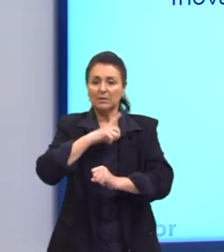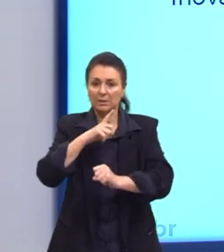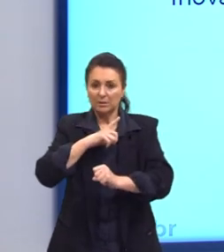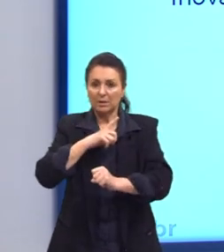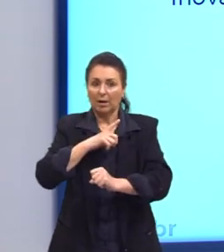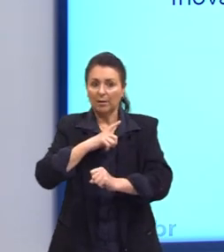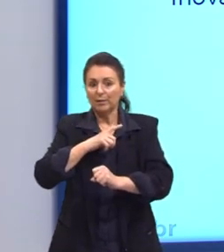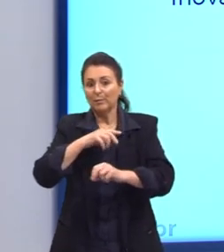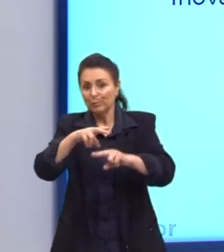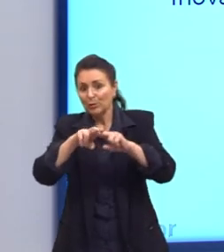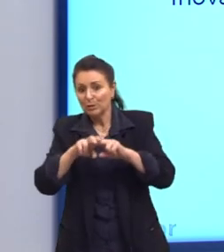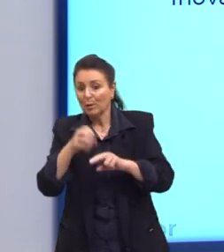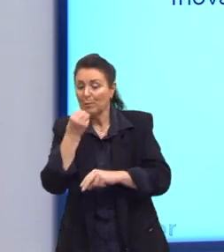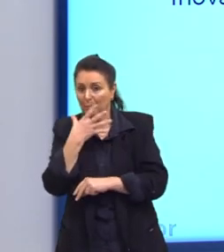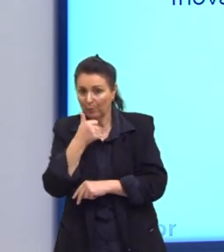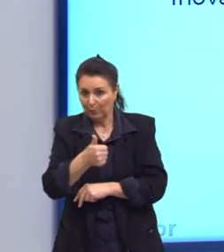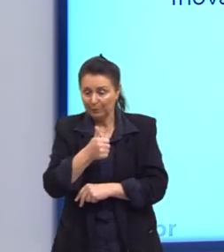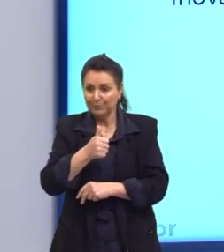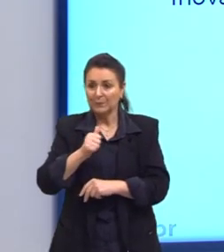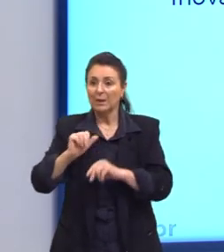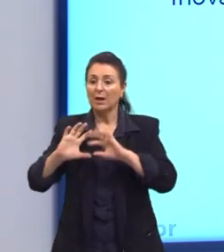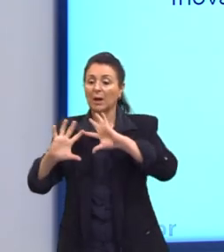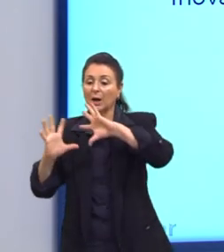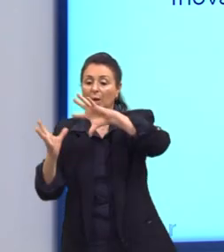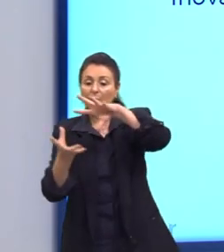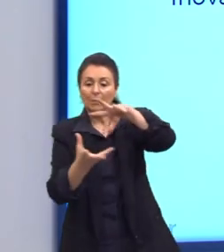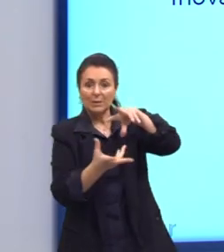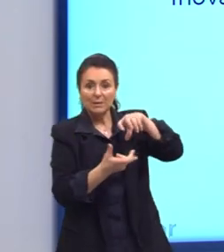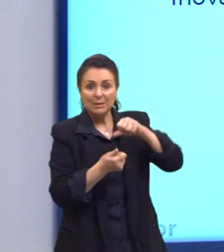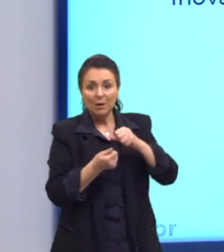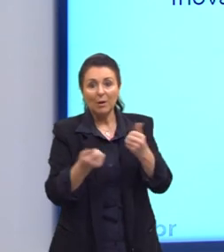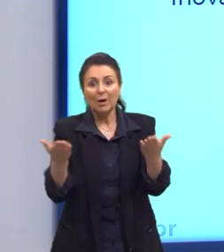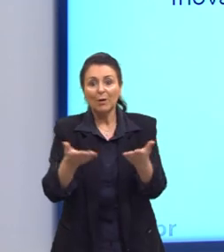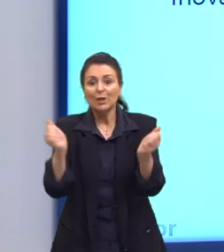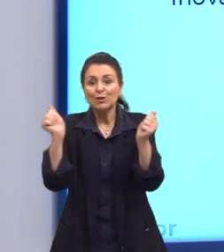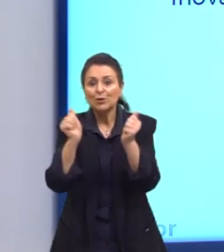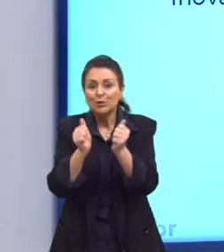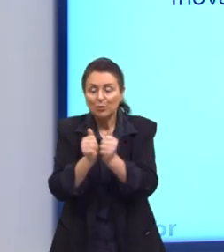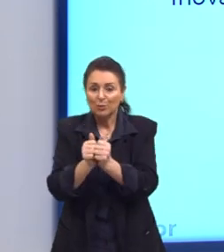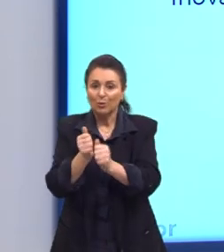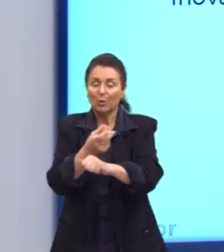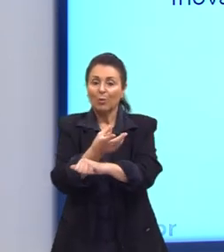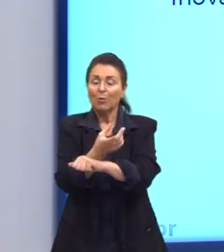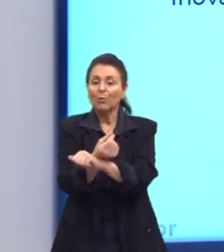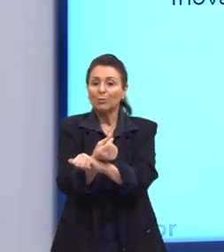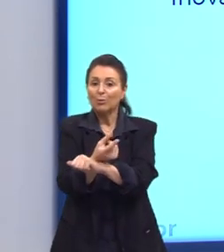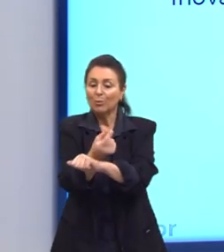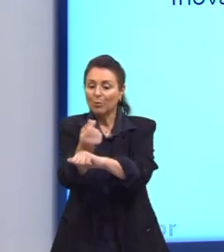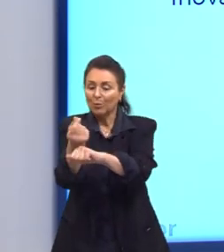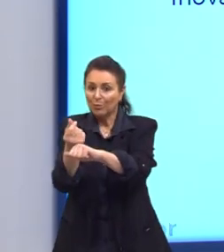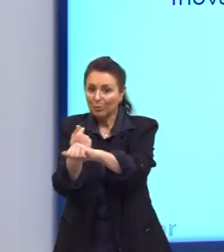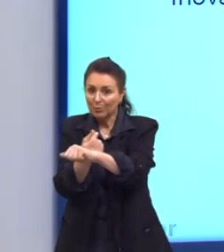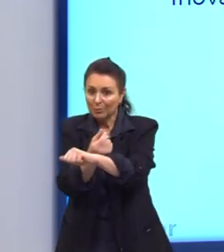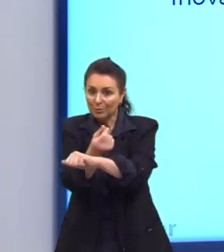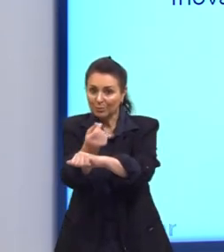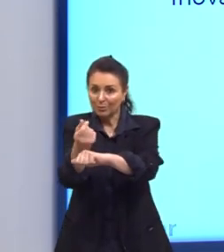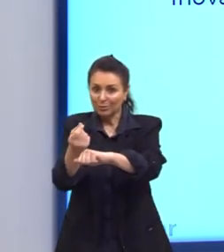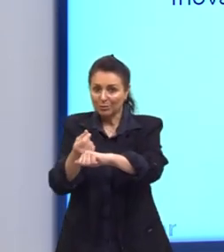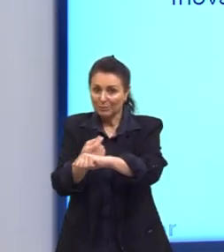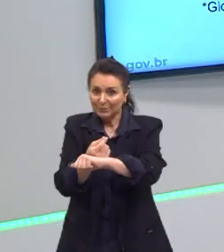favorecimentos. Globalização e neoliberalismo. Aí está, falavam antes, esse link, essa